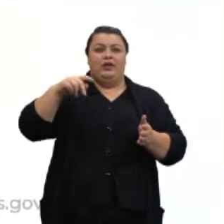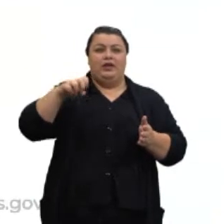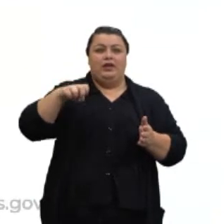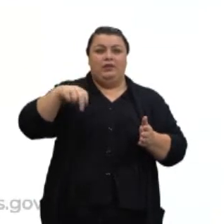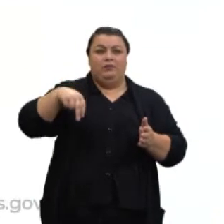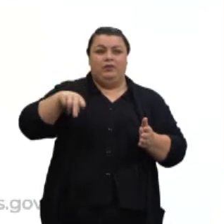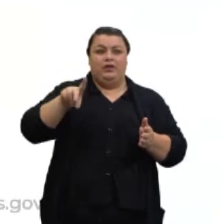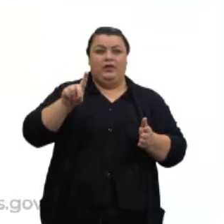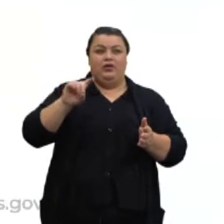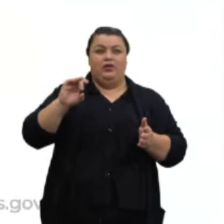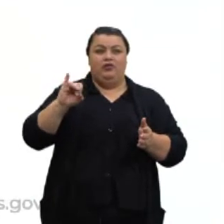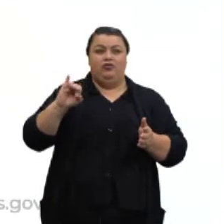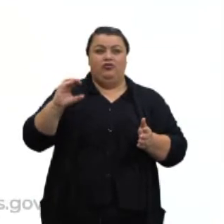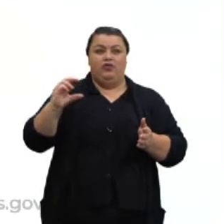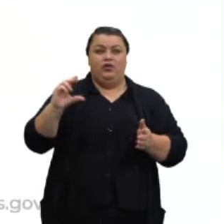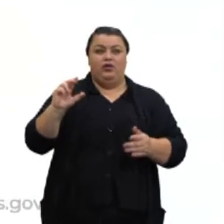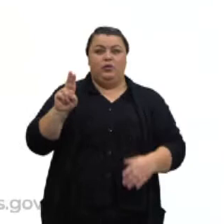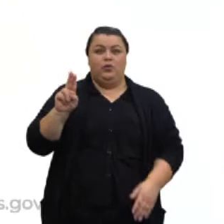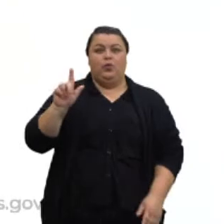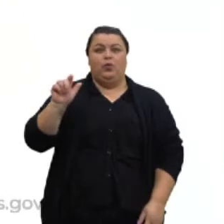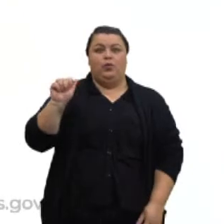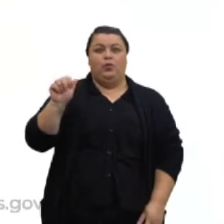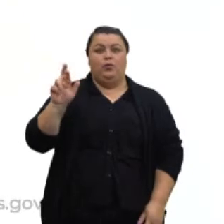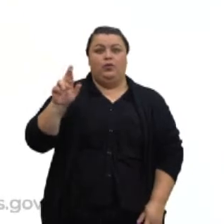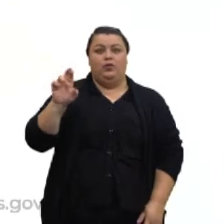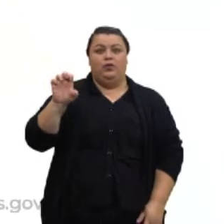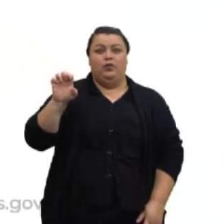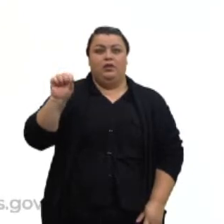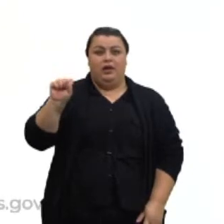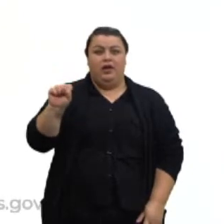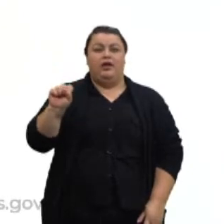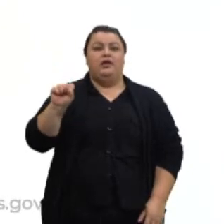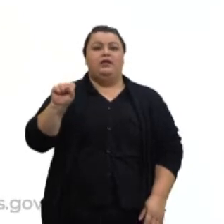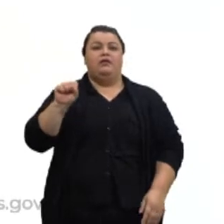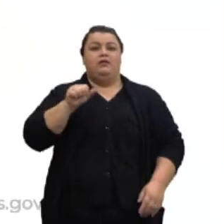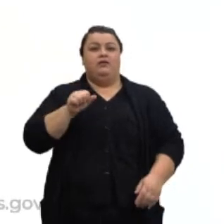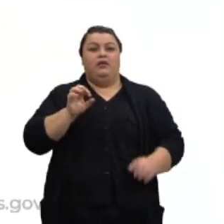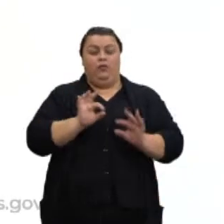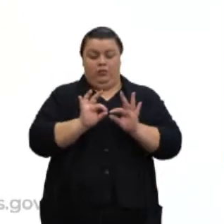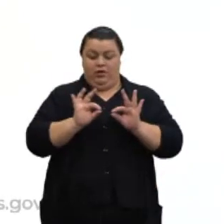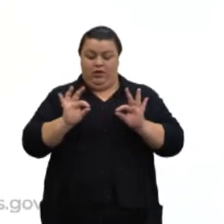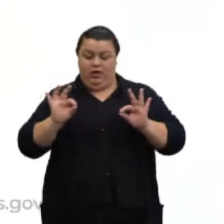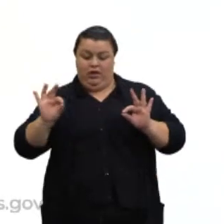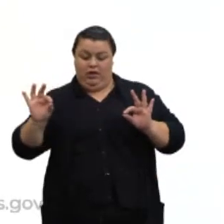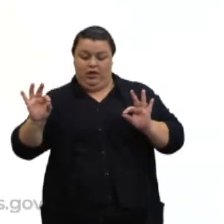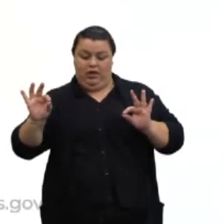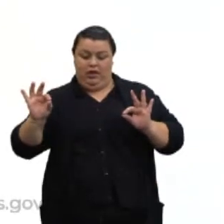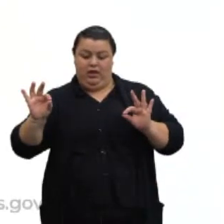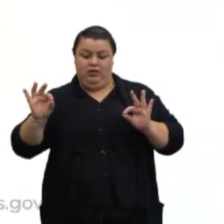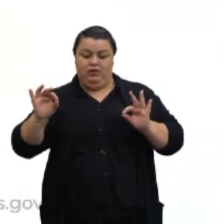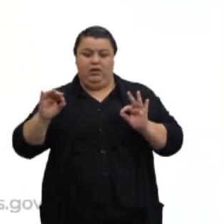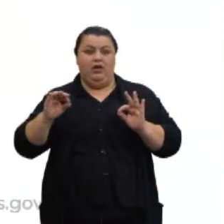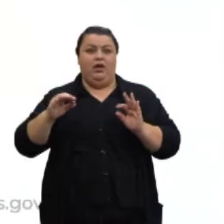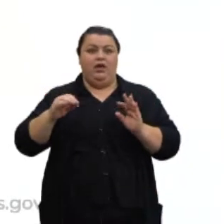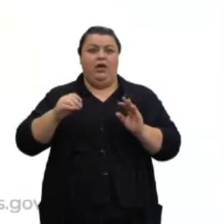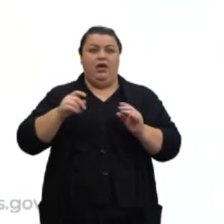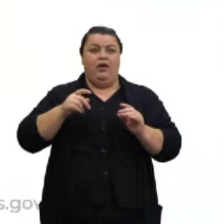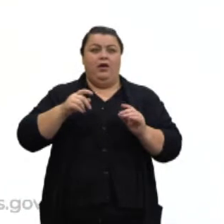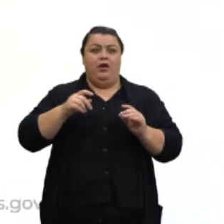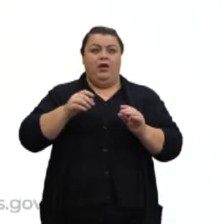reta concorrente a um plano e perpendicular